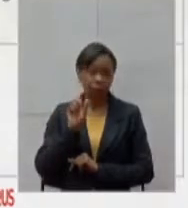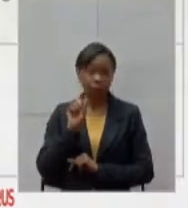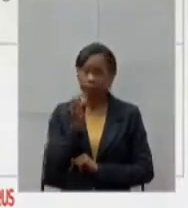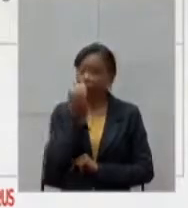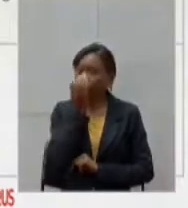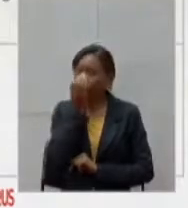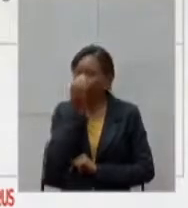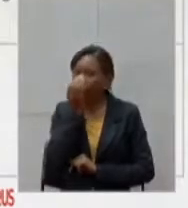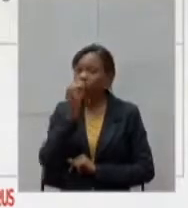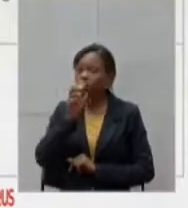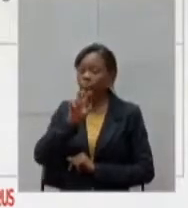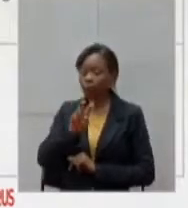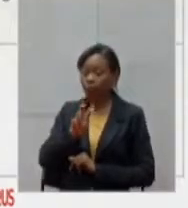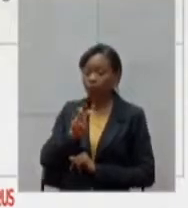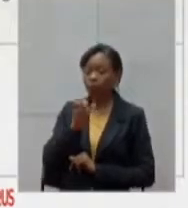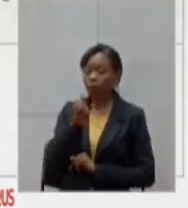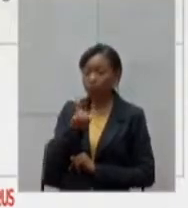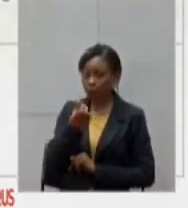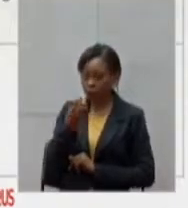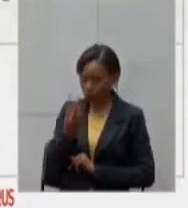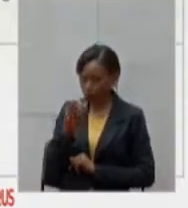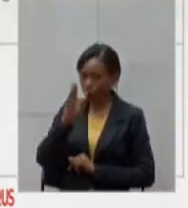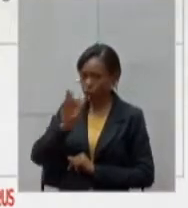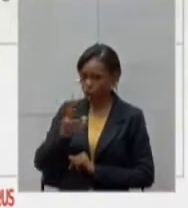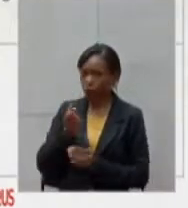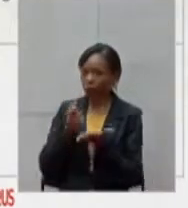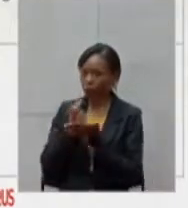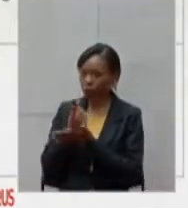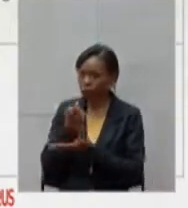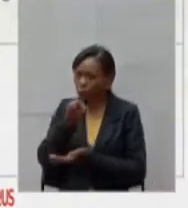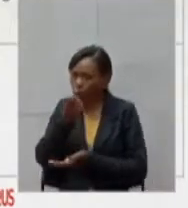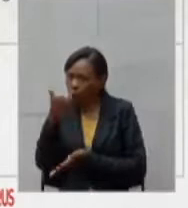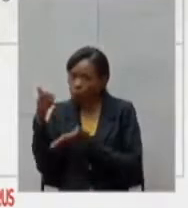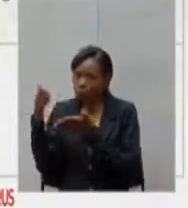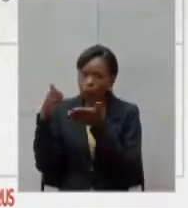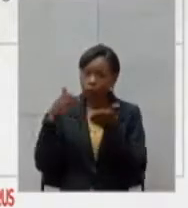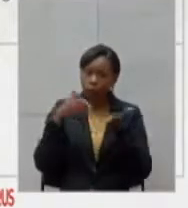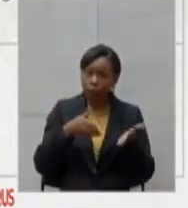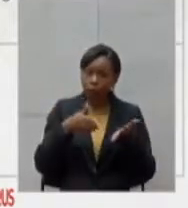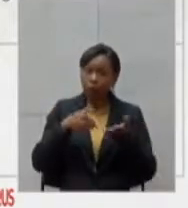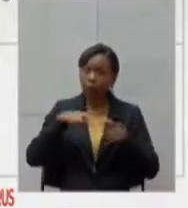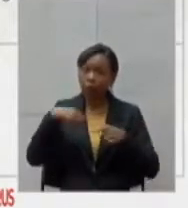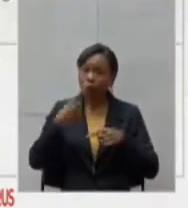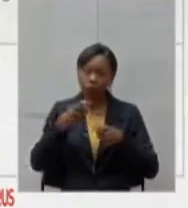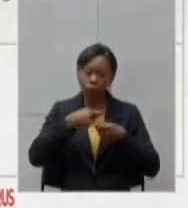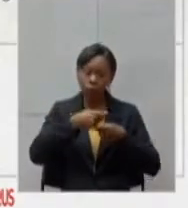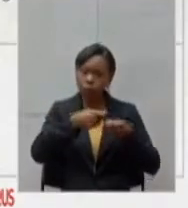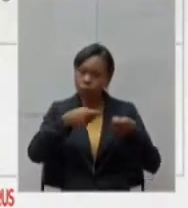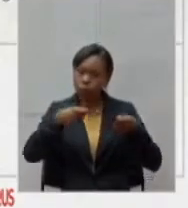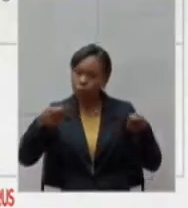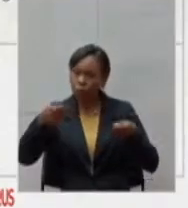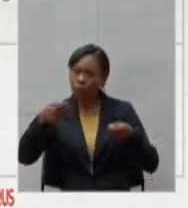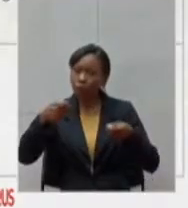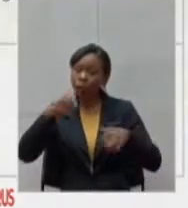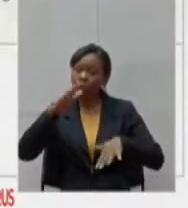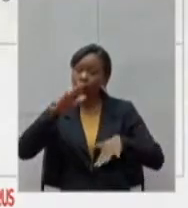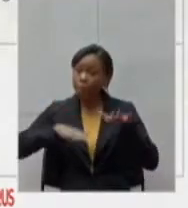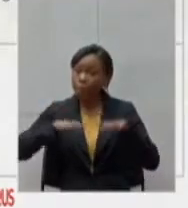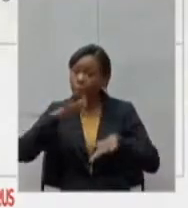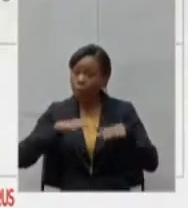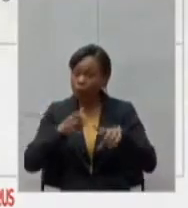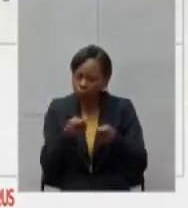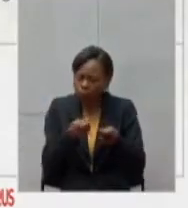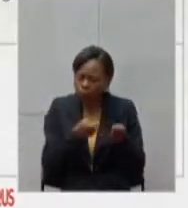562 que já estão começando a chegar, serão distribuídos conforme o plano de contingência e o